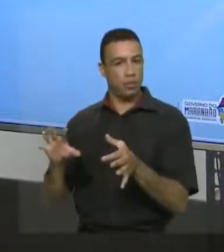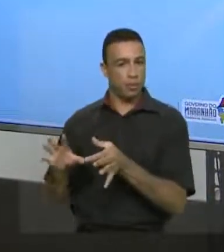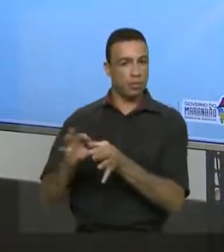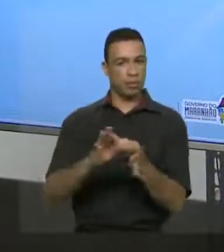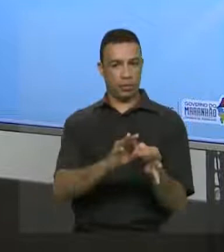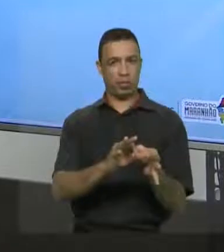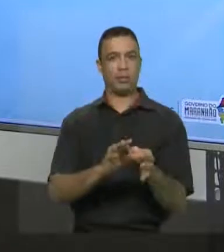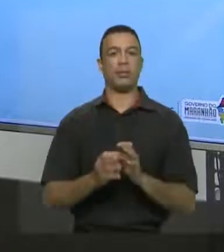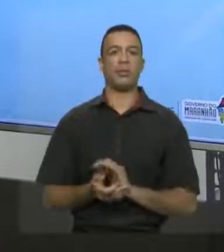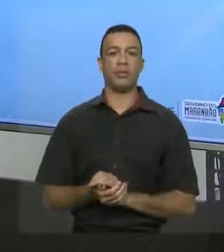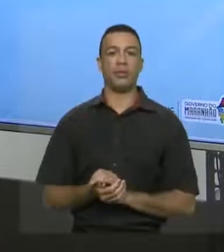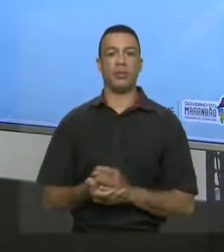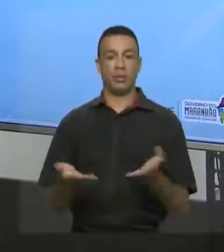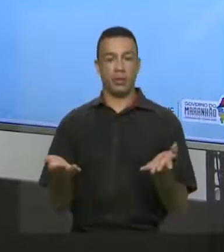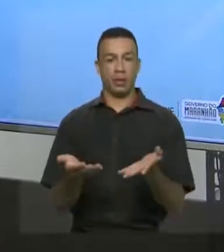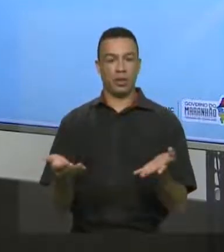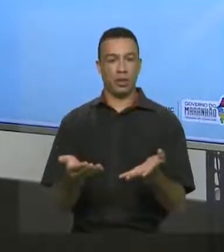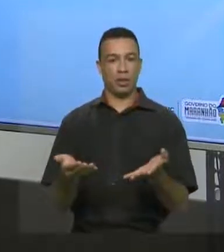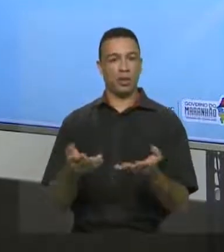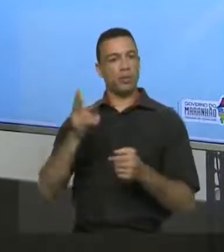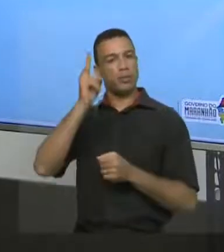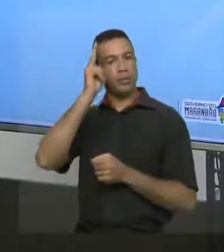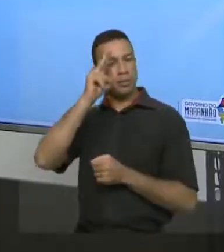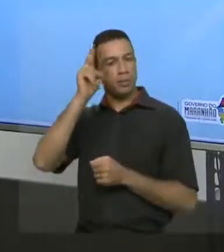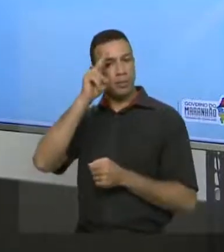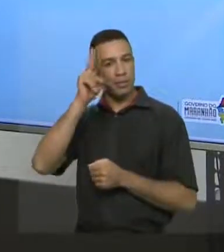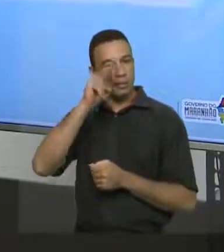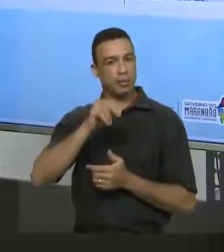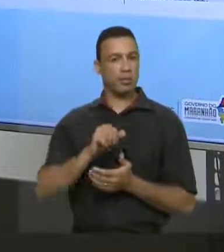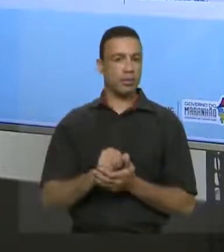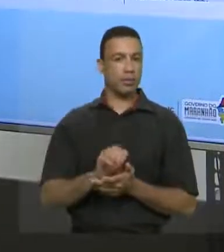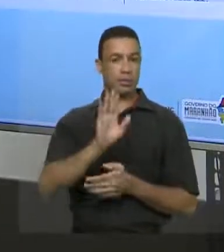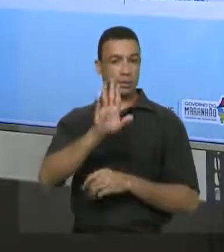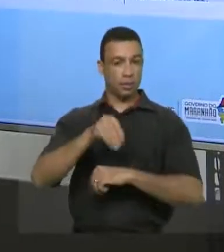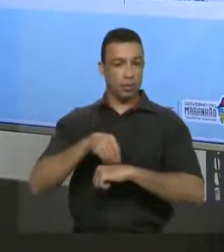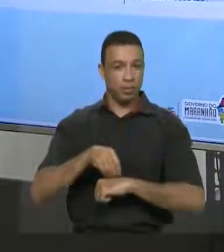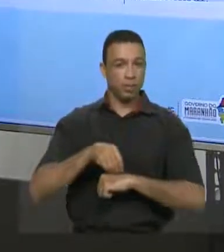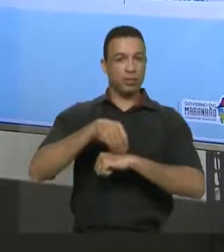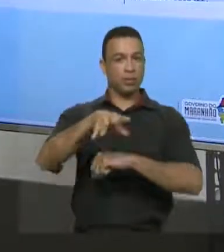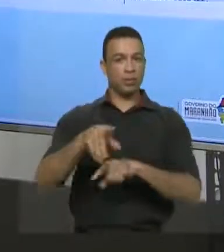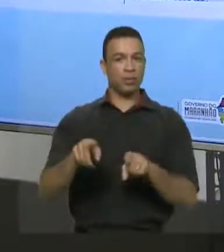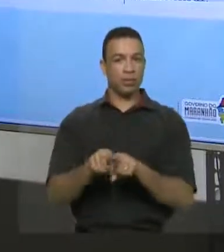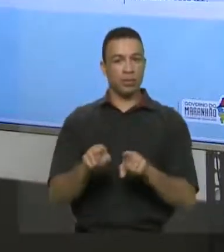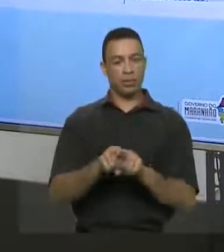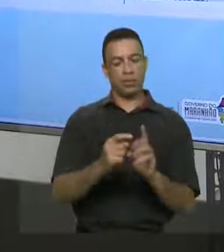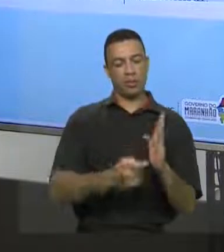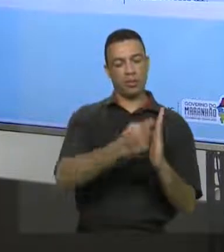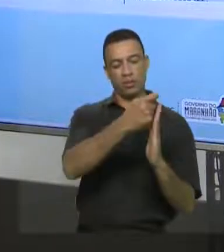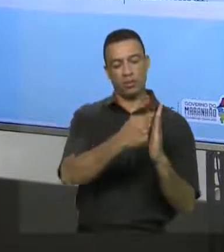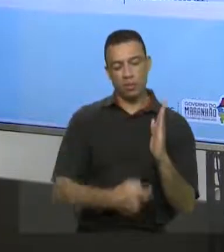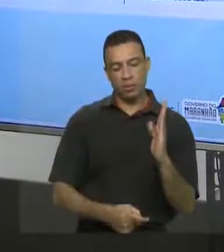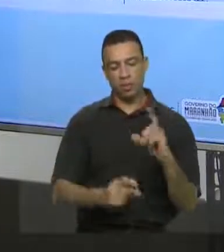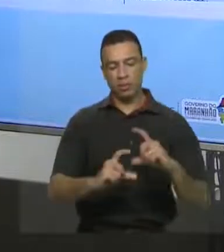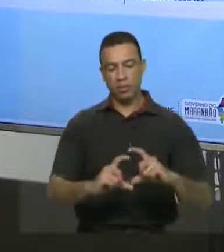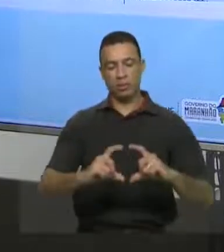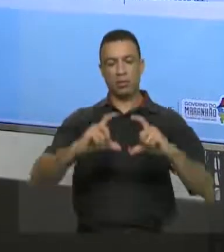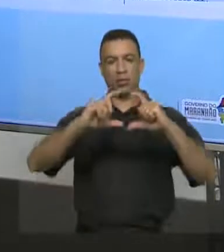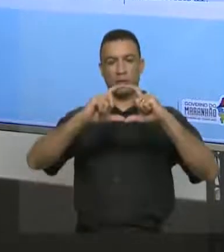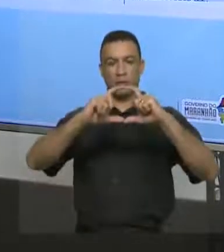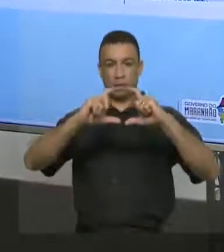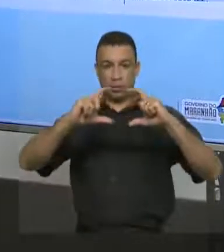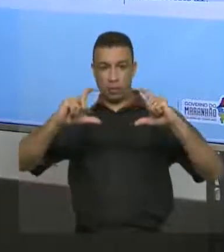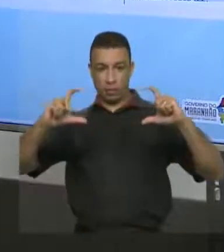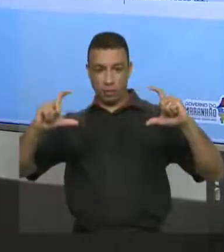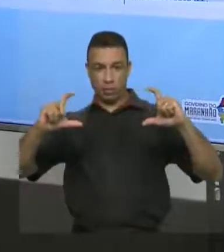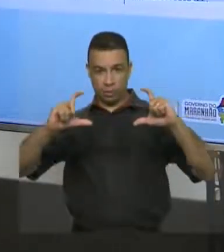E aí, o que nós vamos fazer aqui? É lembrar, antes disso, vou trazer para vocês um fragmento, um pequeno fragmento de um